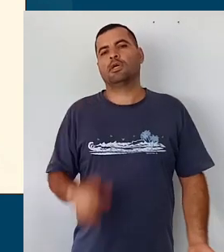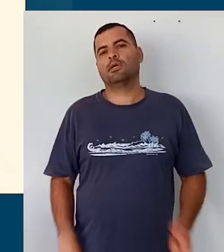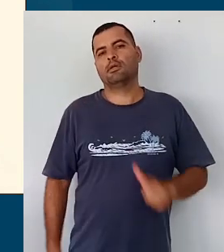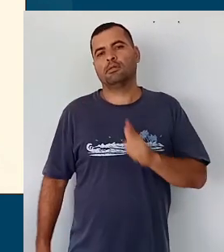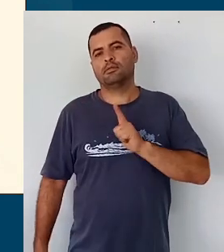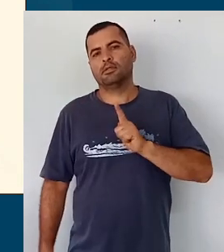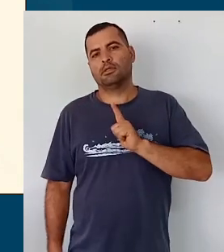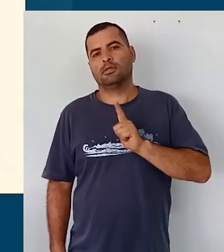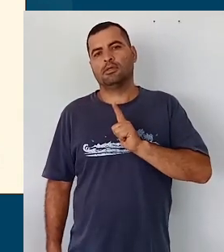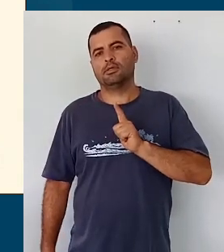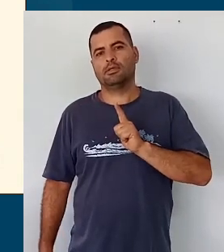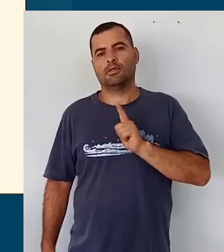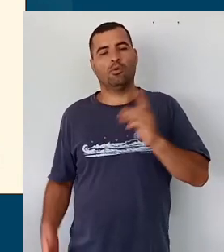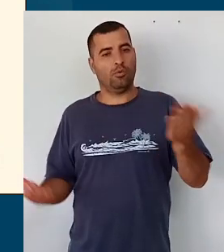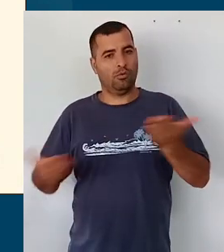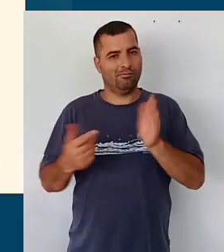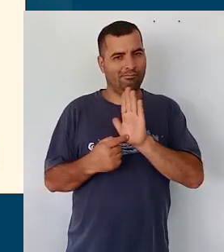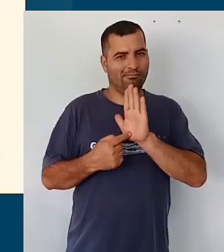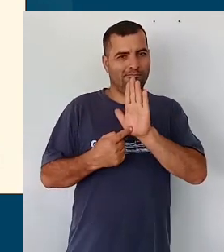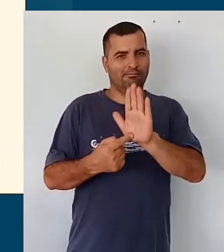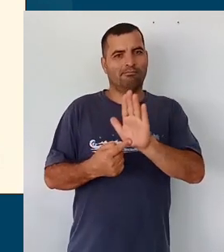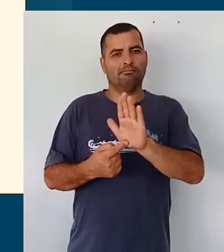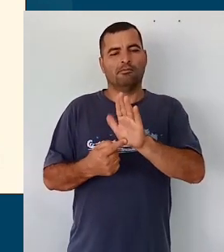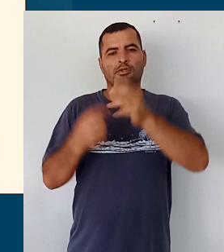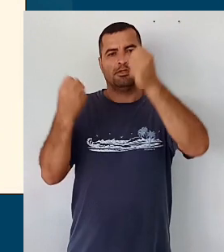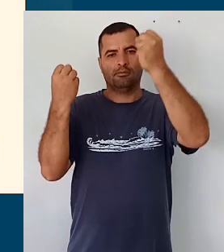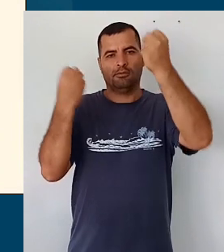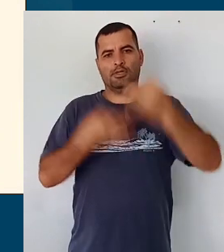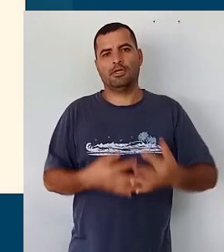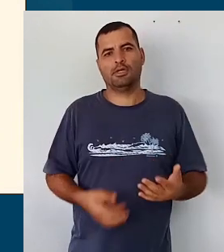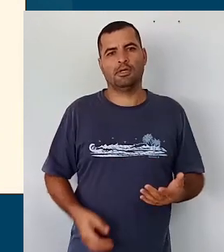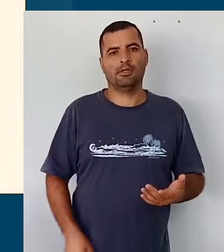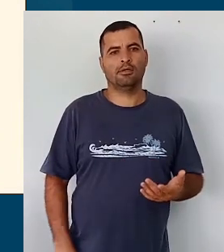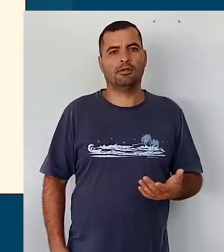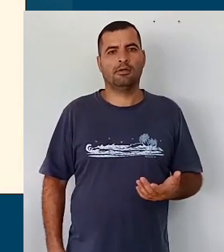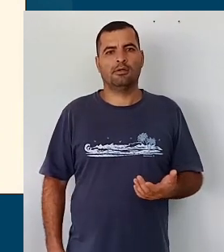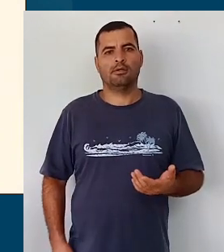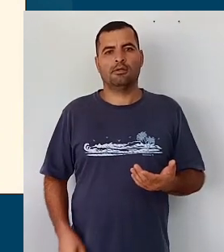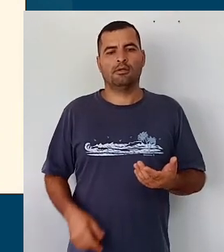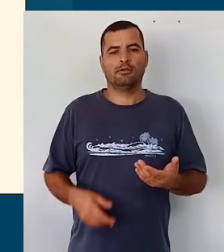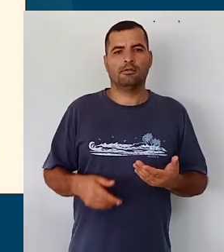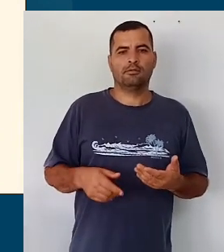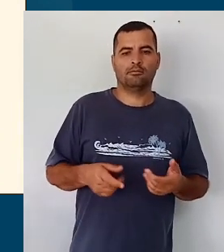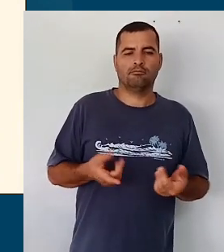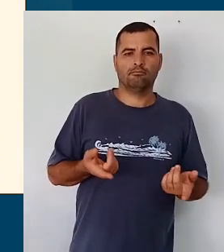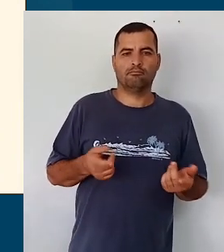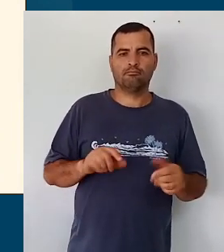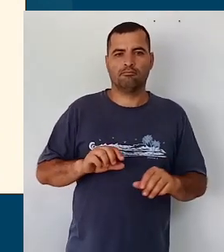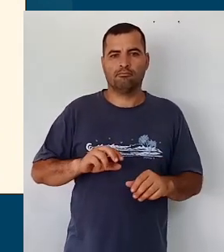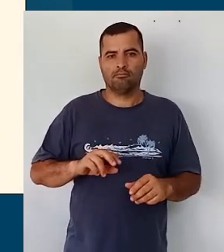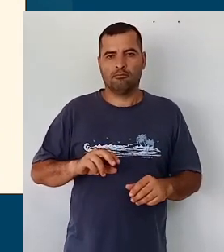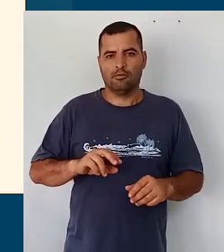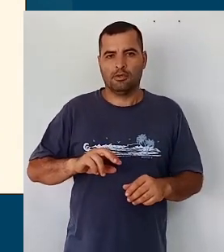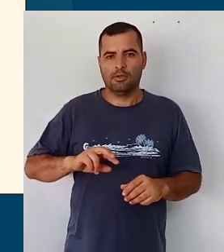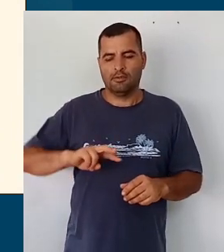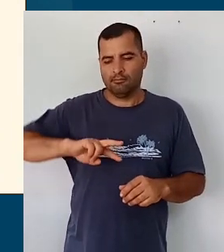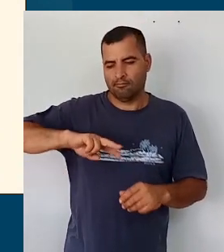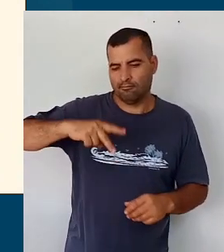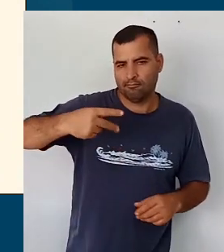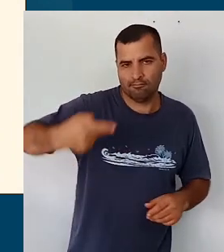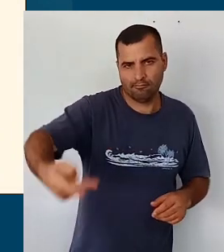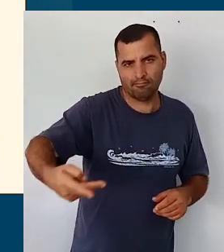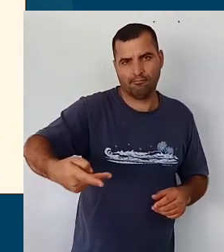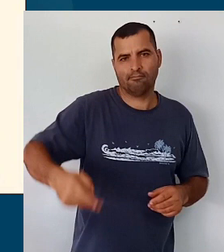da nossa proposta, diz respeito sobre a articulação pedagógica da educação infantil com o ensino